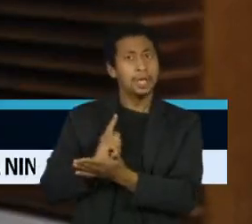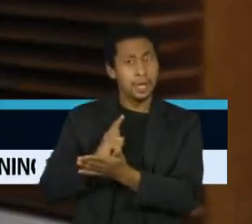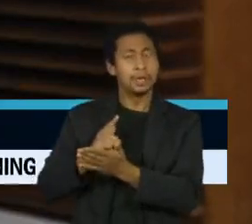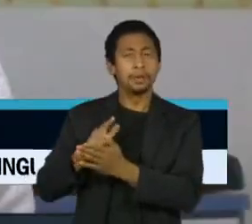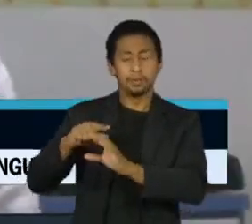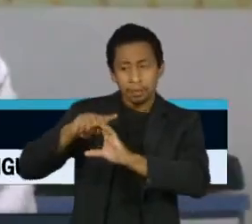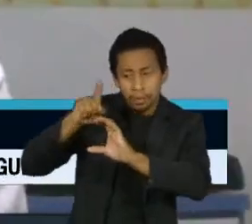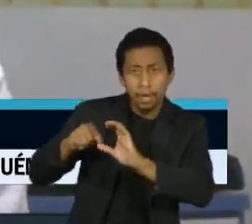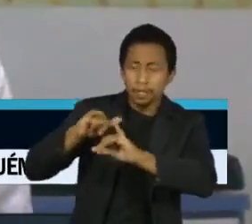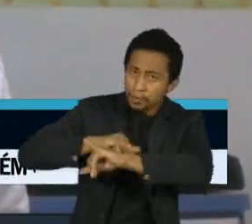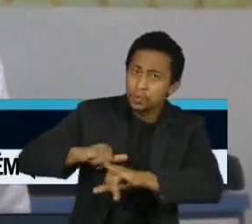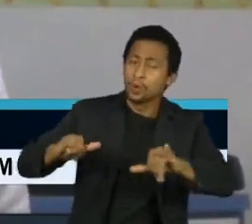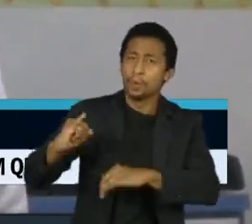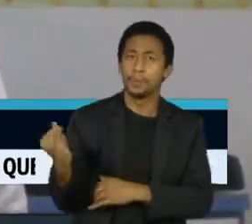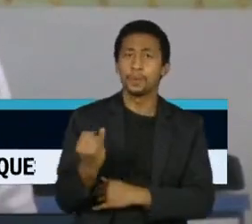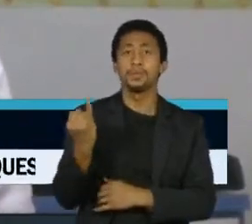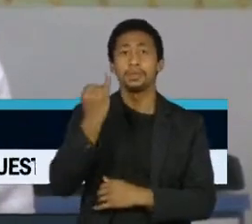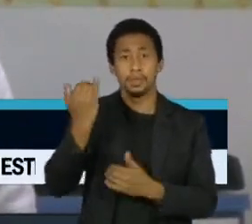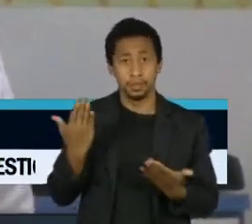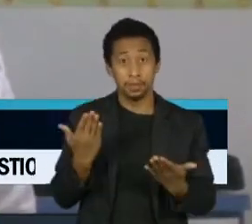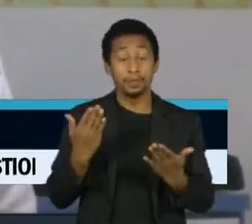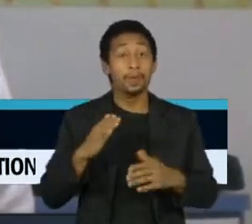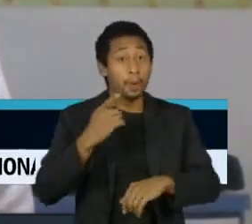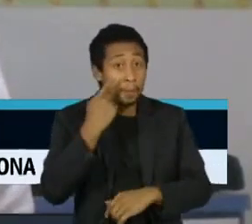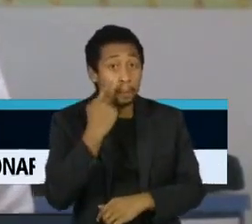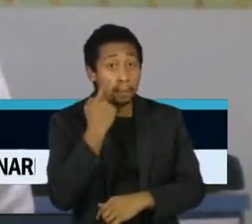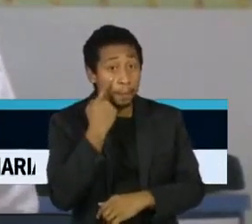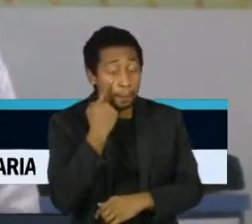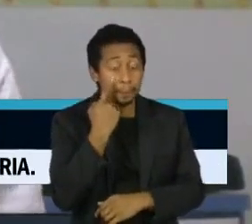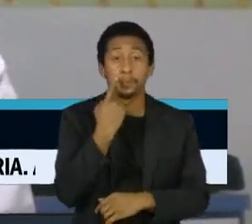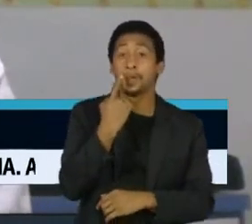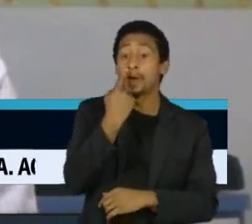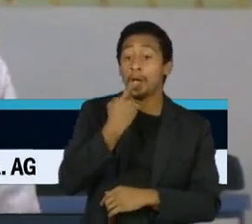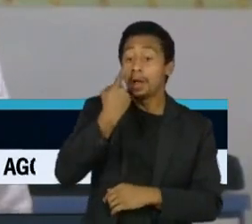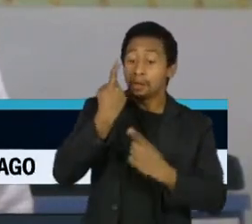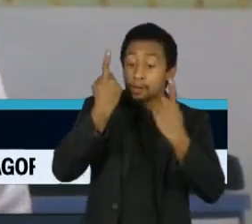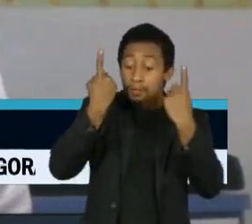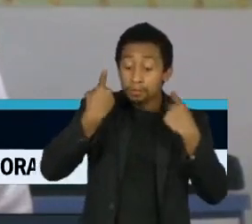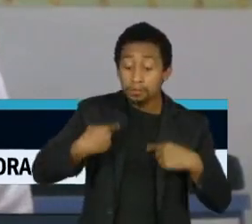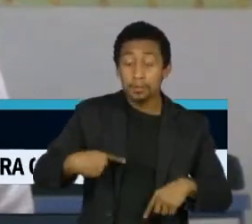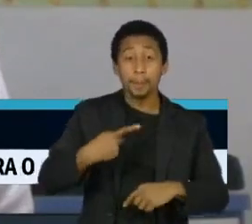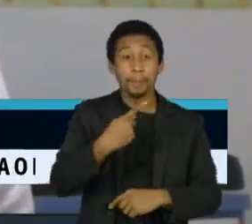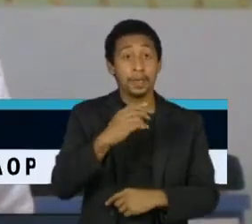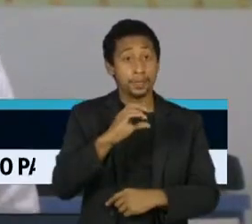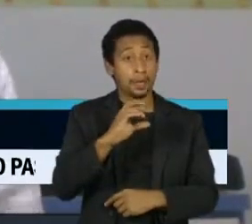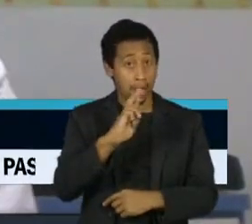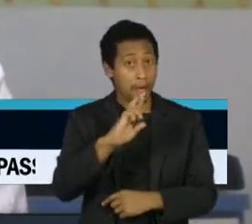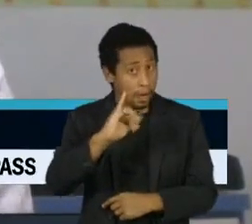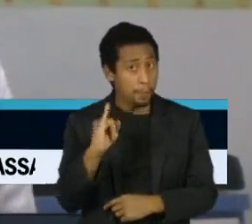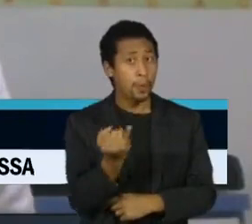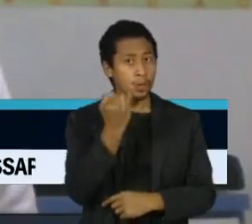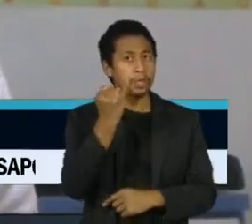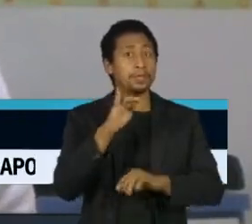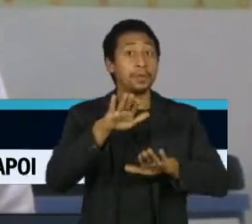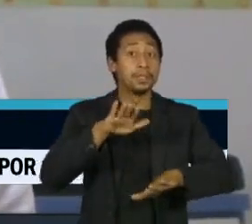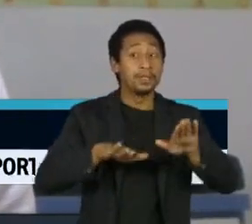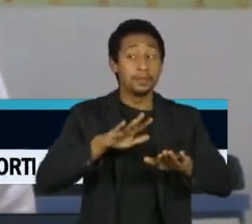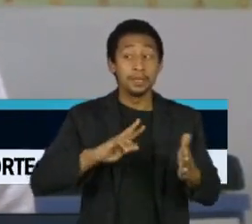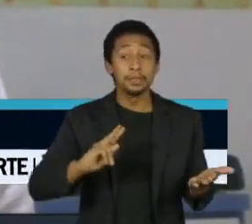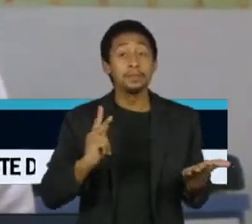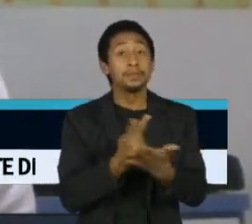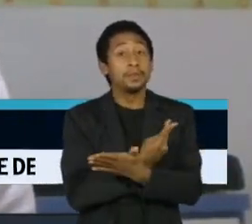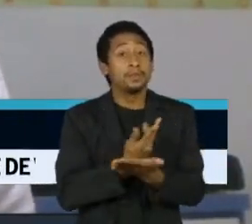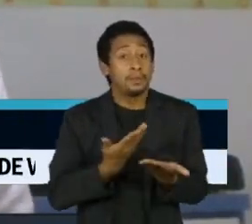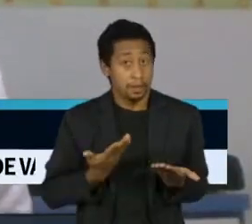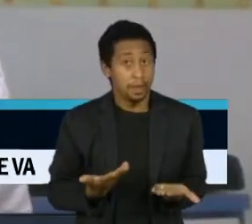especialistas. O teste de PCR é uma ferramenta muito útil, mas que por vezes falha. E ao adicionarmos uma outra